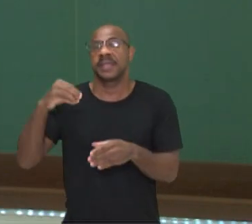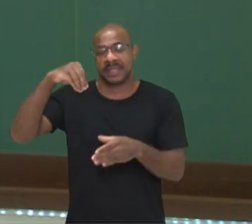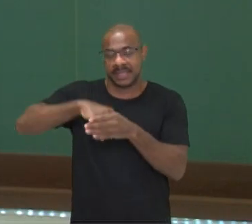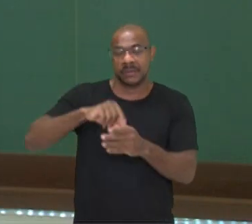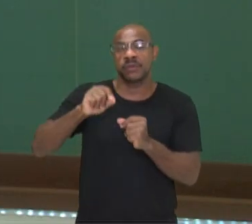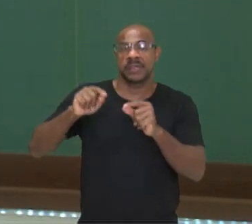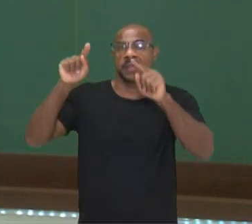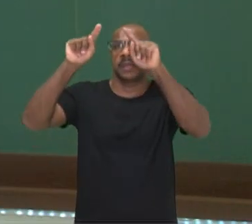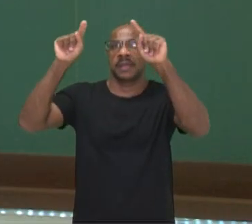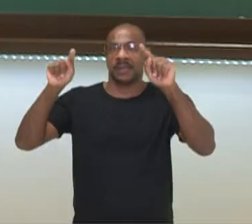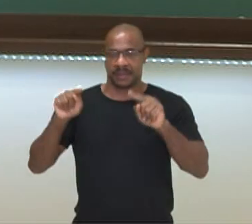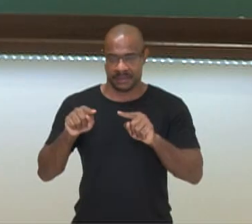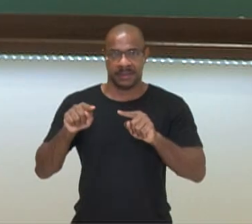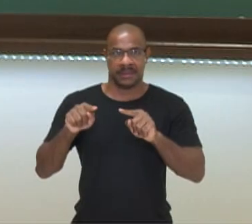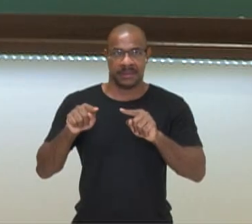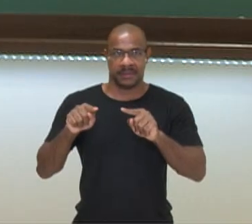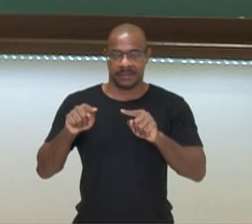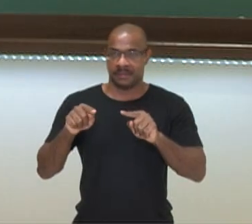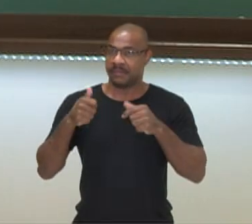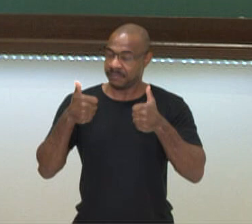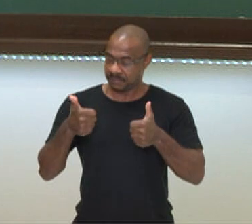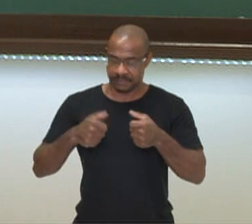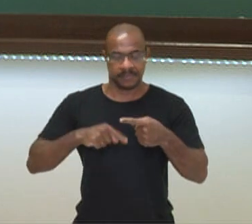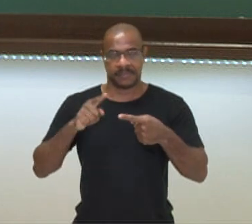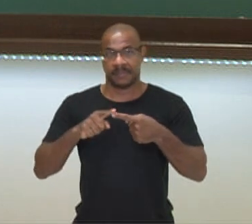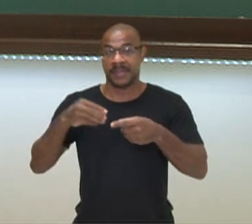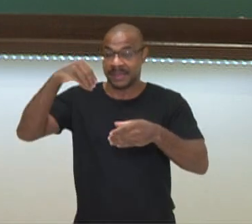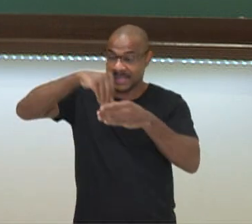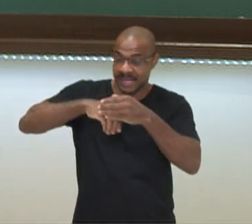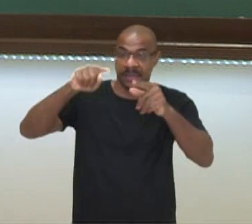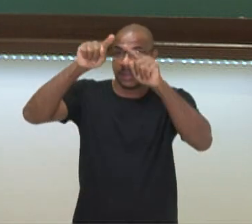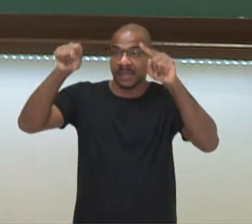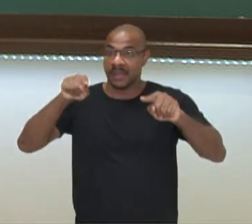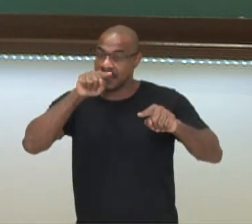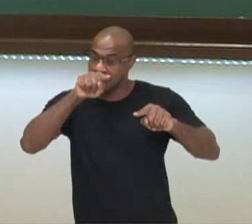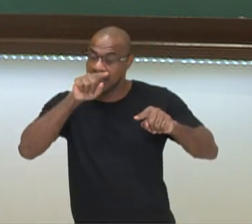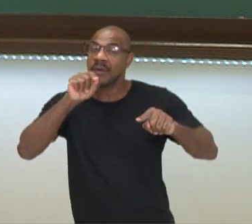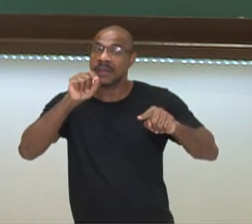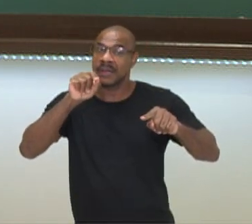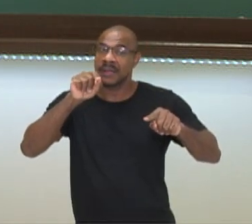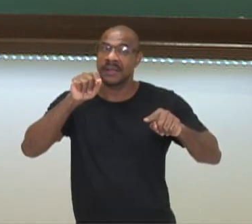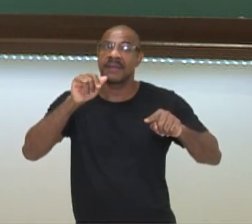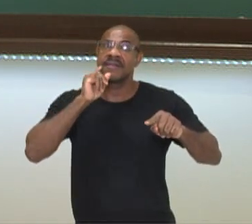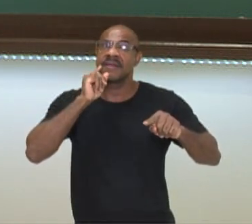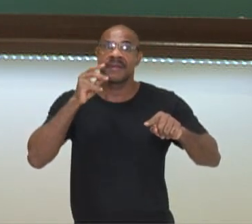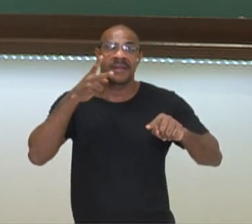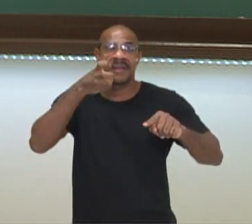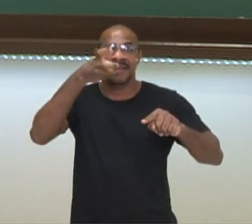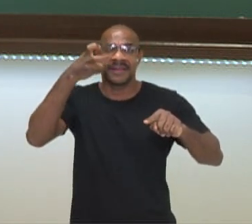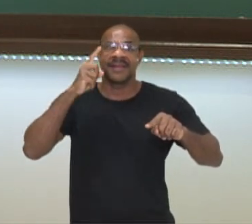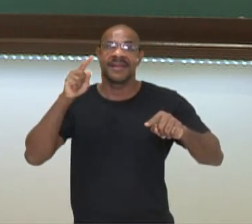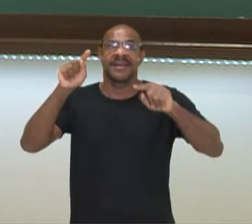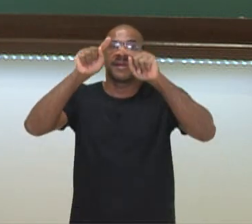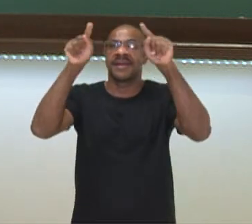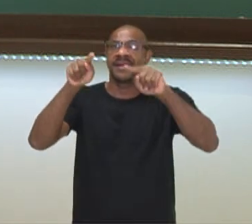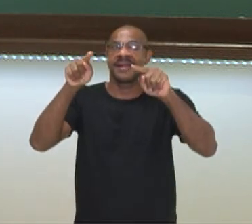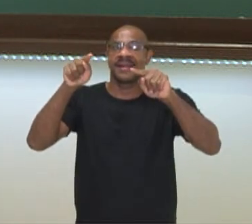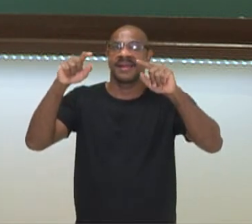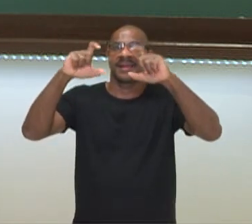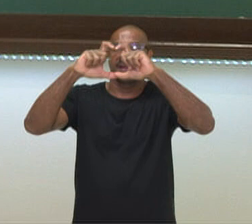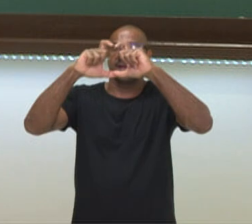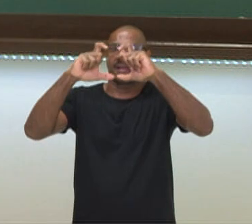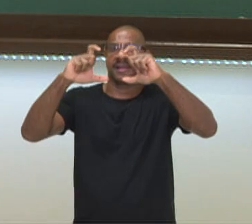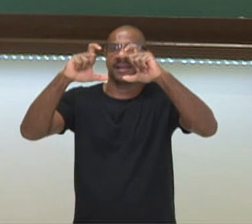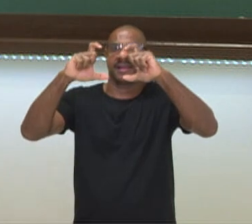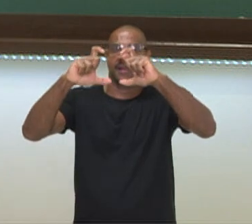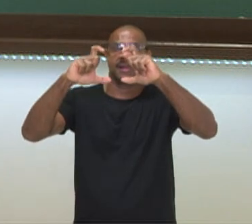dos parênteses, certo? Dentro dos parênteses. E se vocês repararem, os parênteses estão dentro de todo mundo. Ou